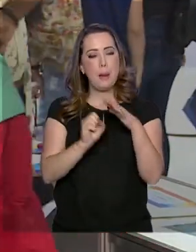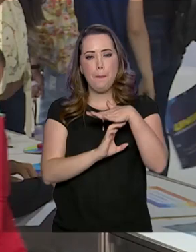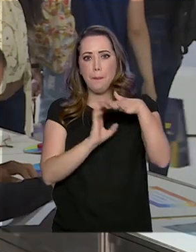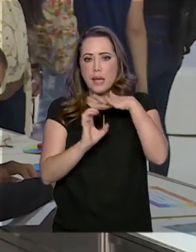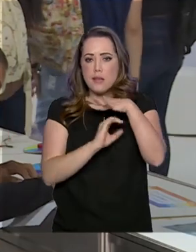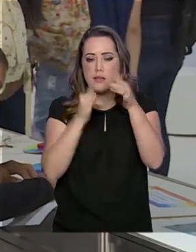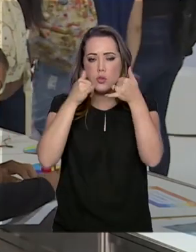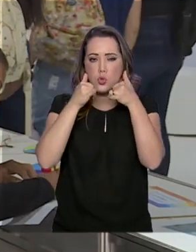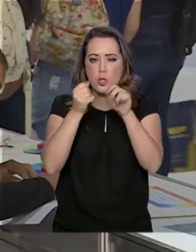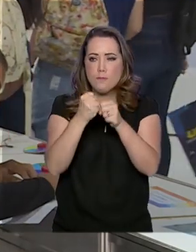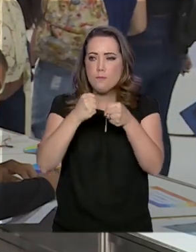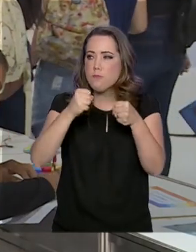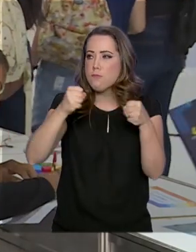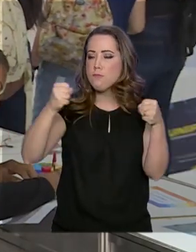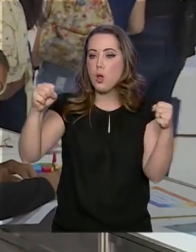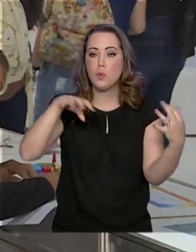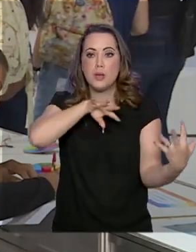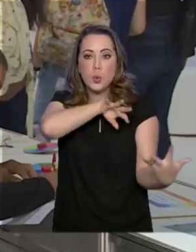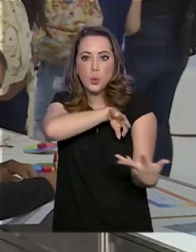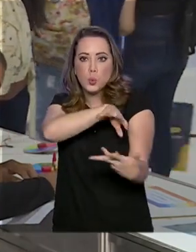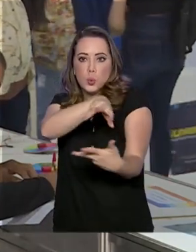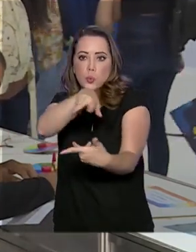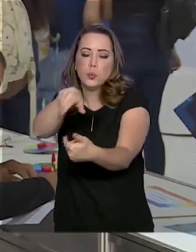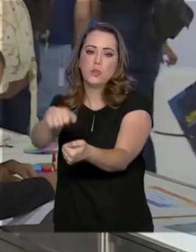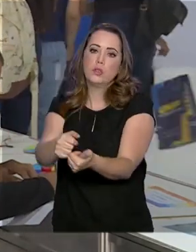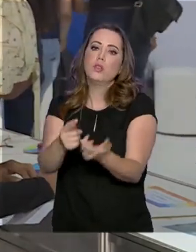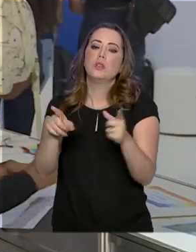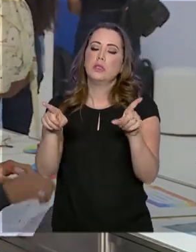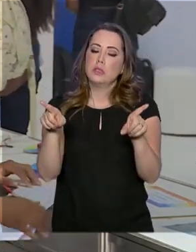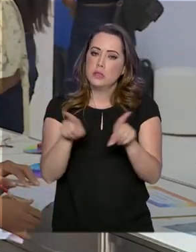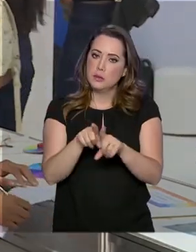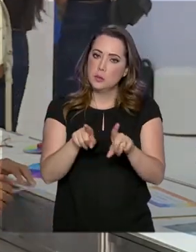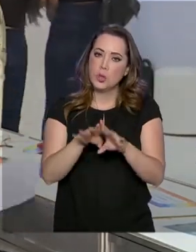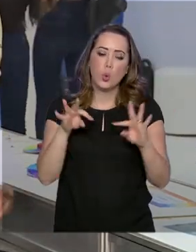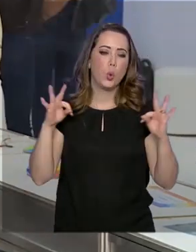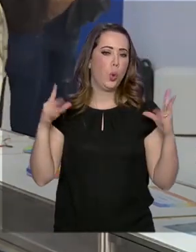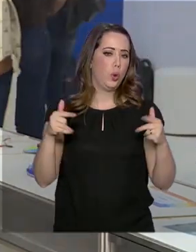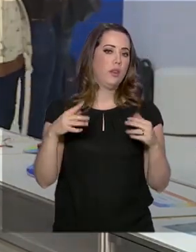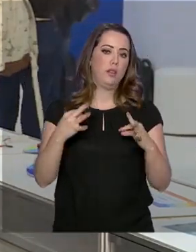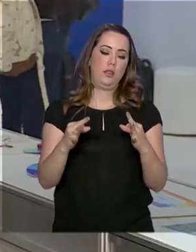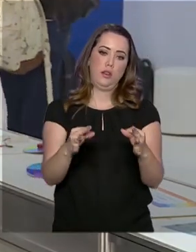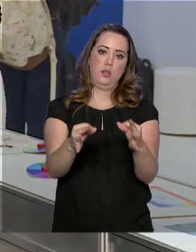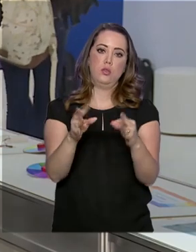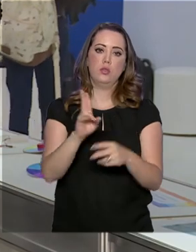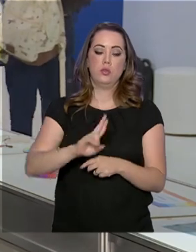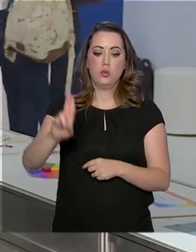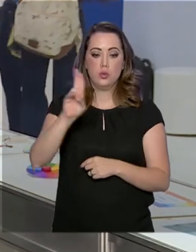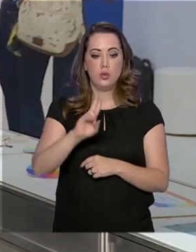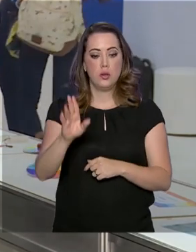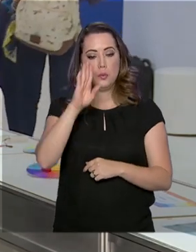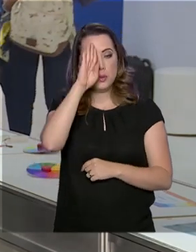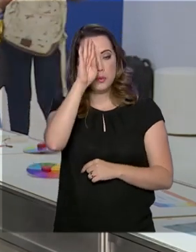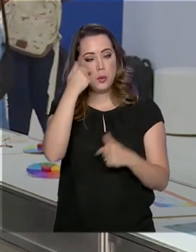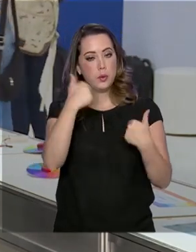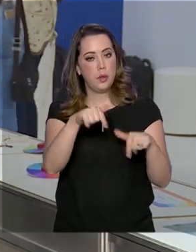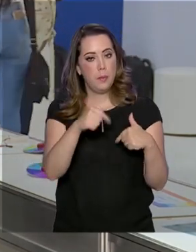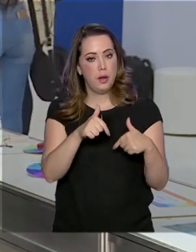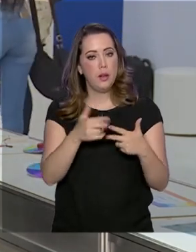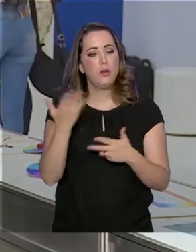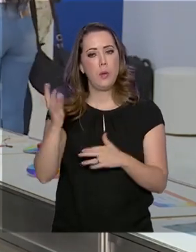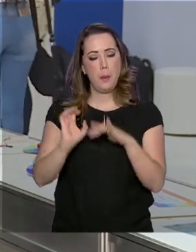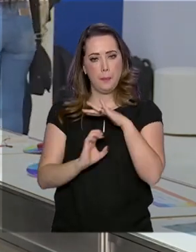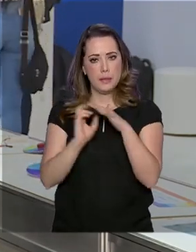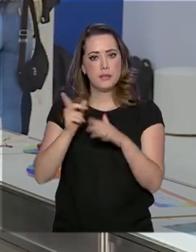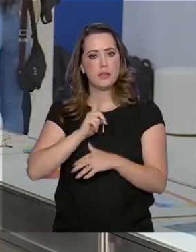energia limpa e renovável do planeta. E além de toda a tecnologia usada para sua função principal, a empresa